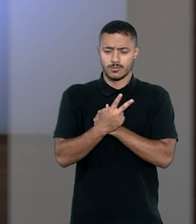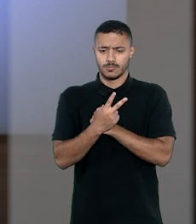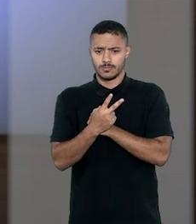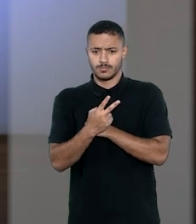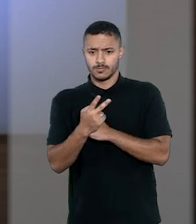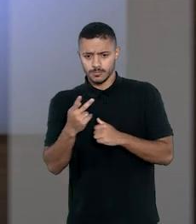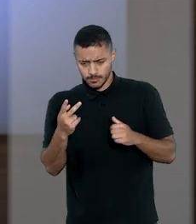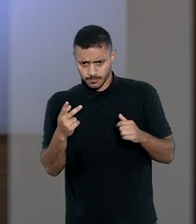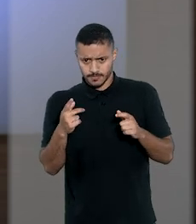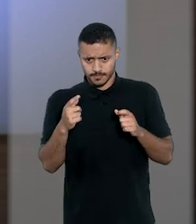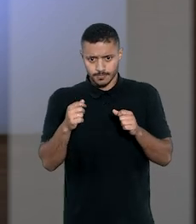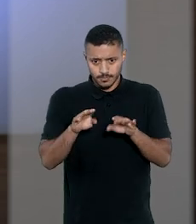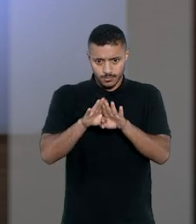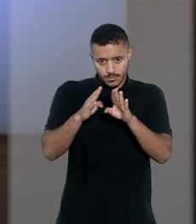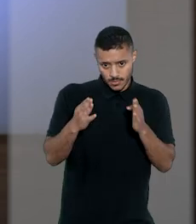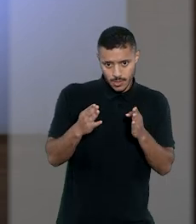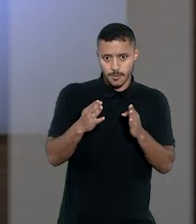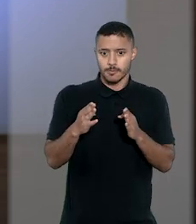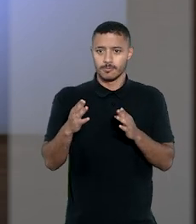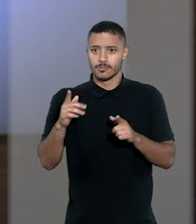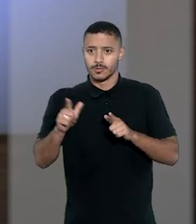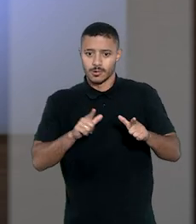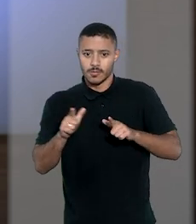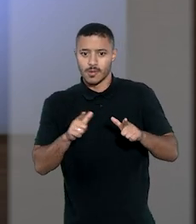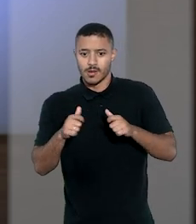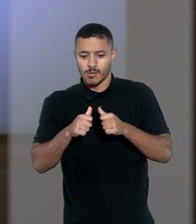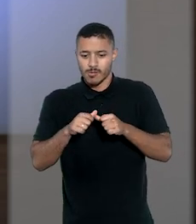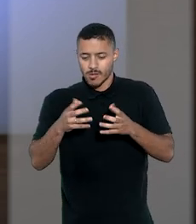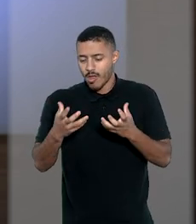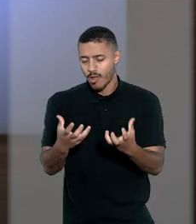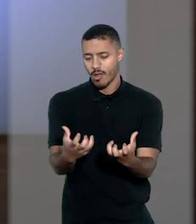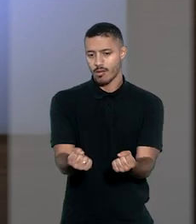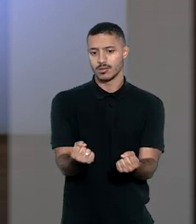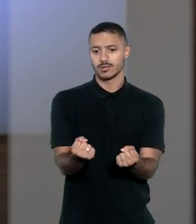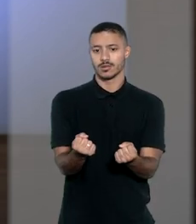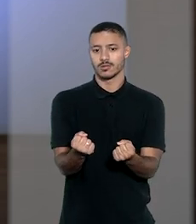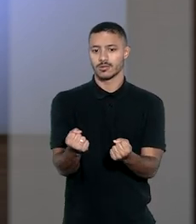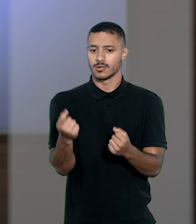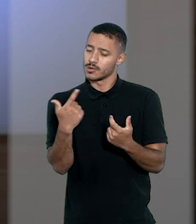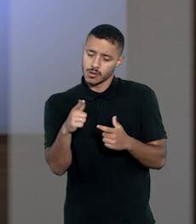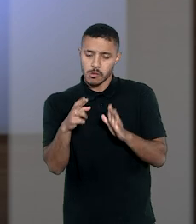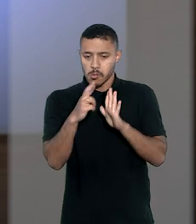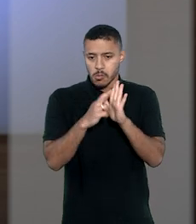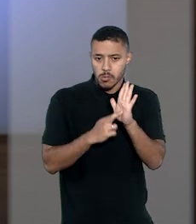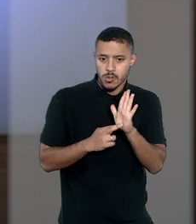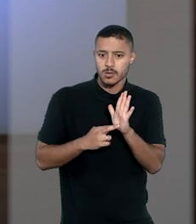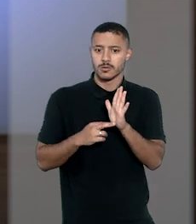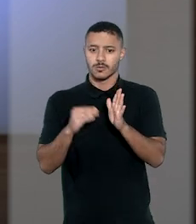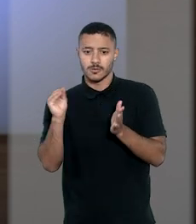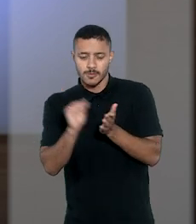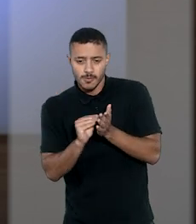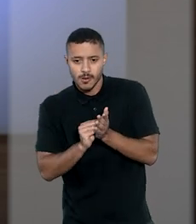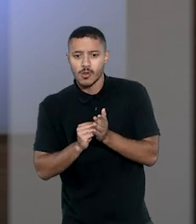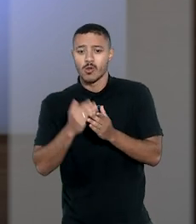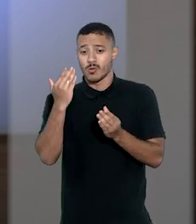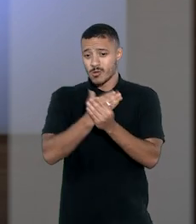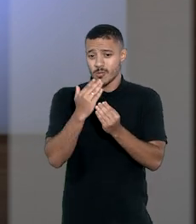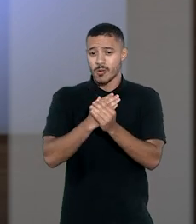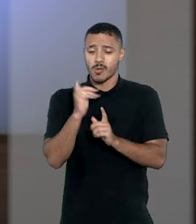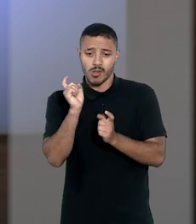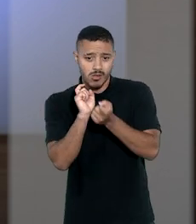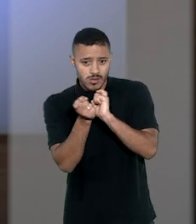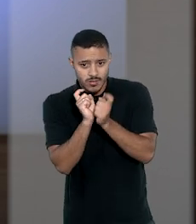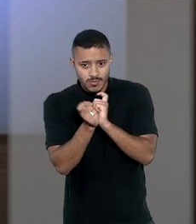condenado em cumprimento de pena no regime semiaberto, com trabalho externo autorizado e sem registro de falta grave